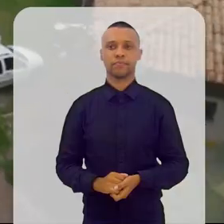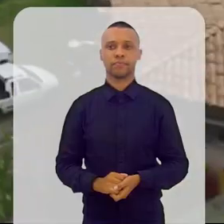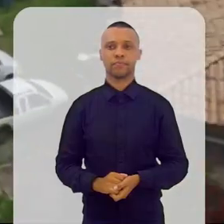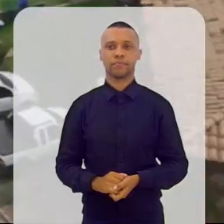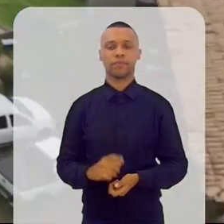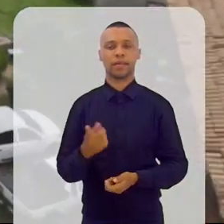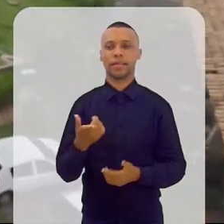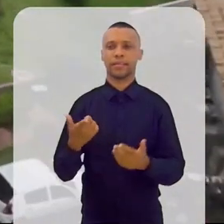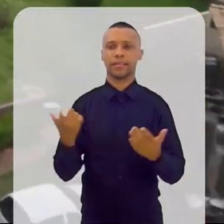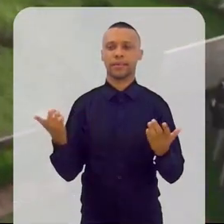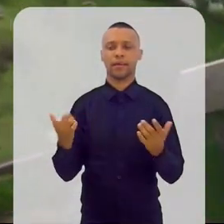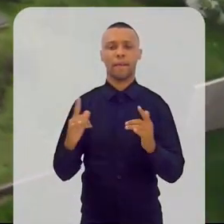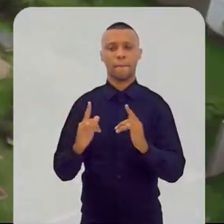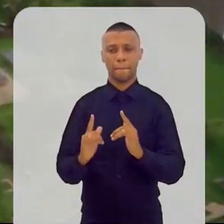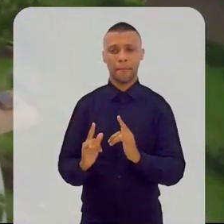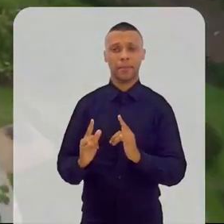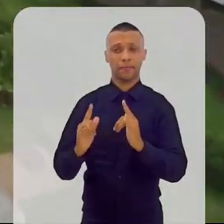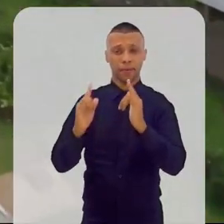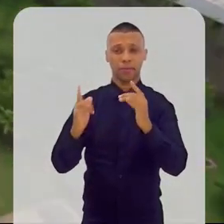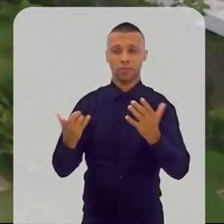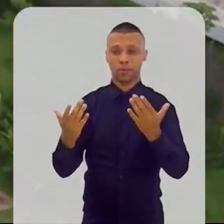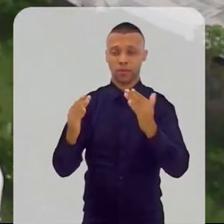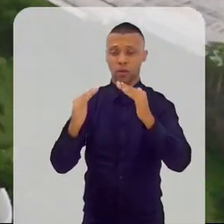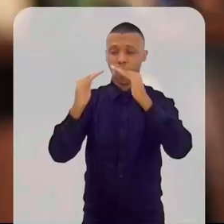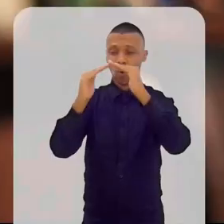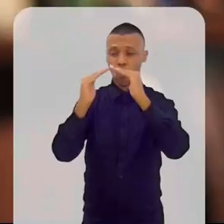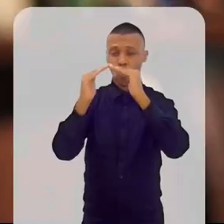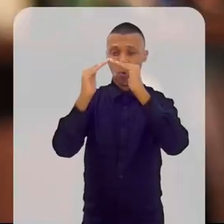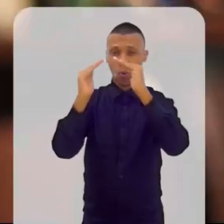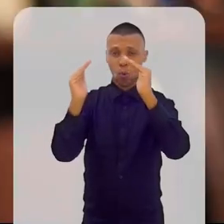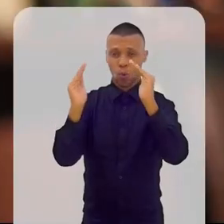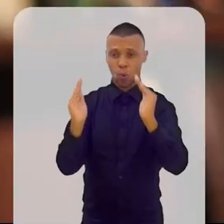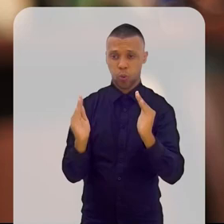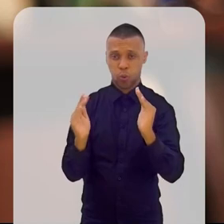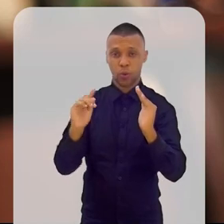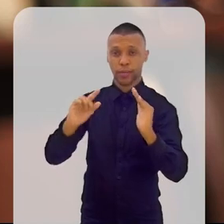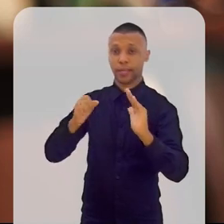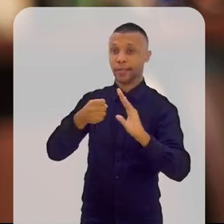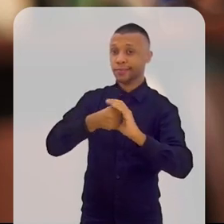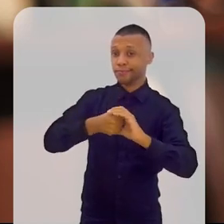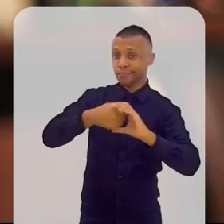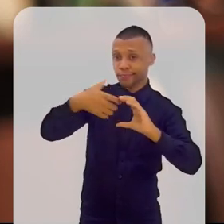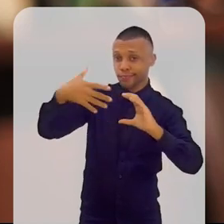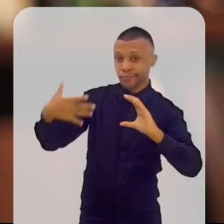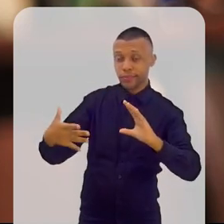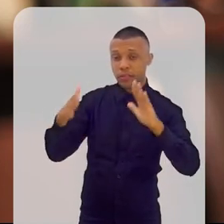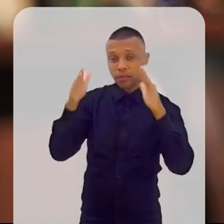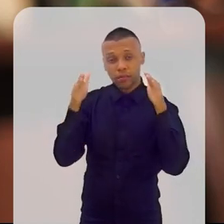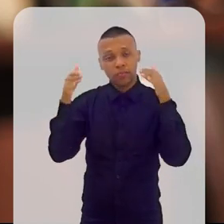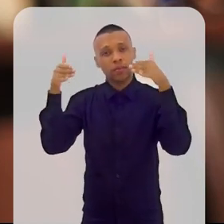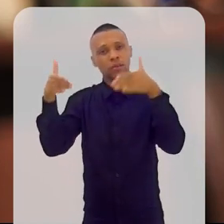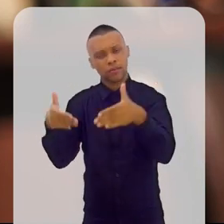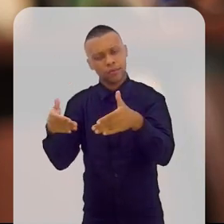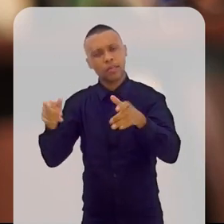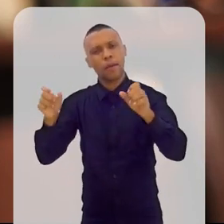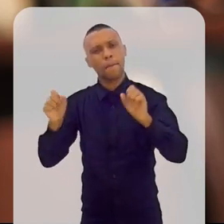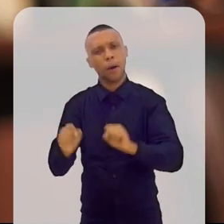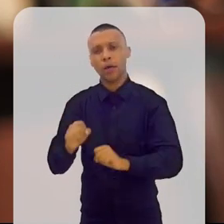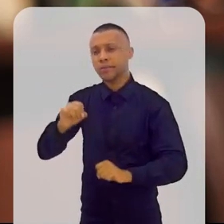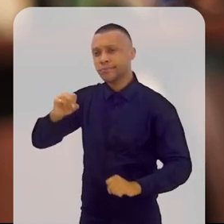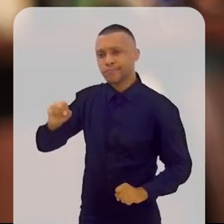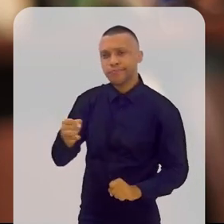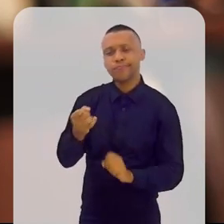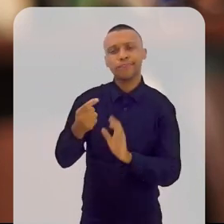Esse prédio cumpre essa função, tem características que ensinam, Tem características que podem servir